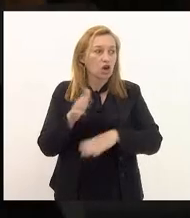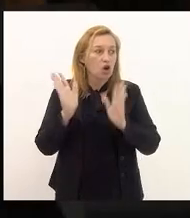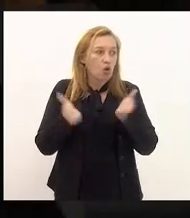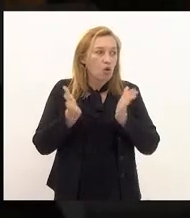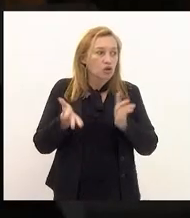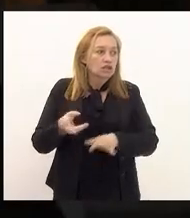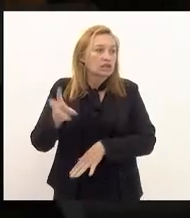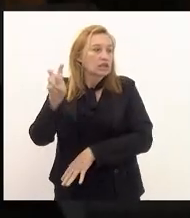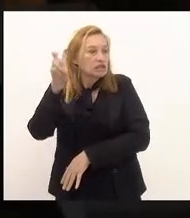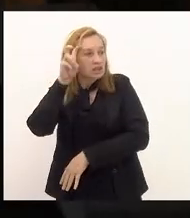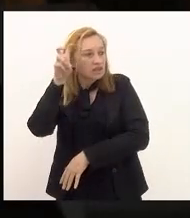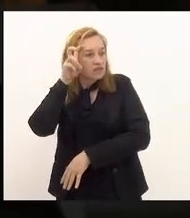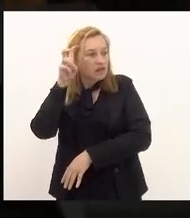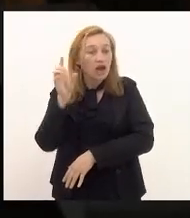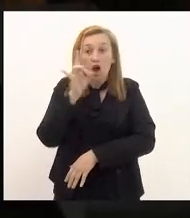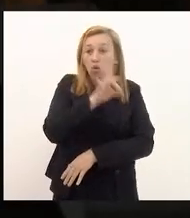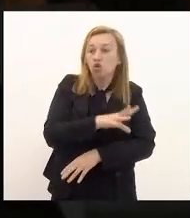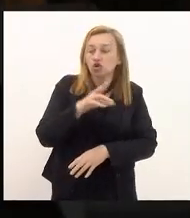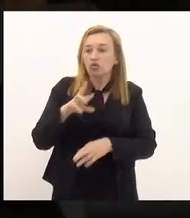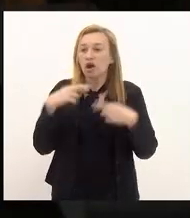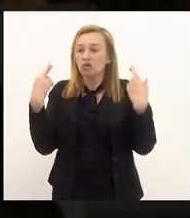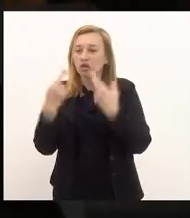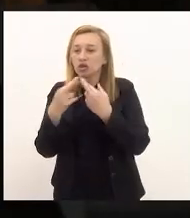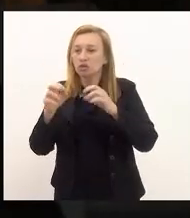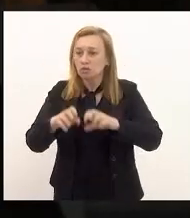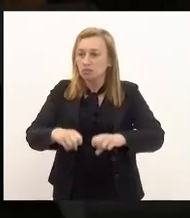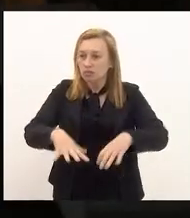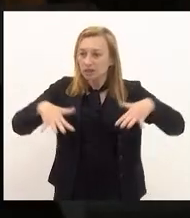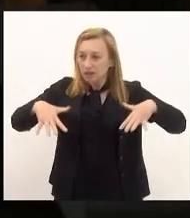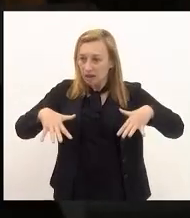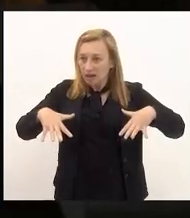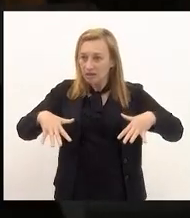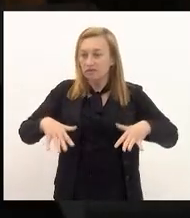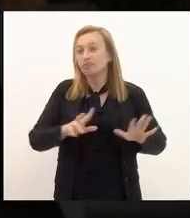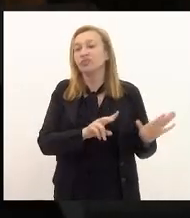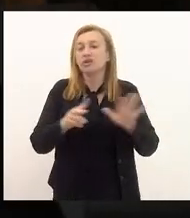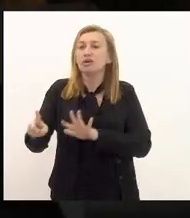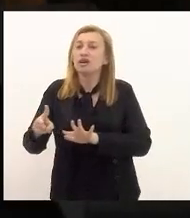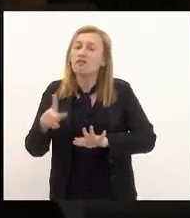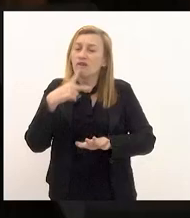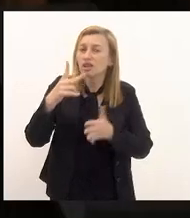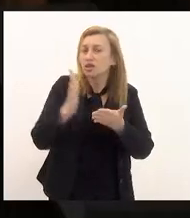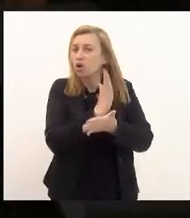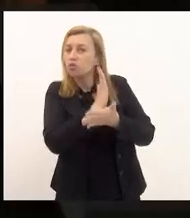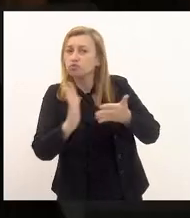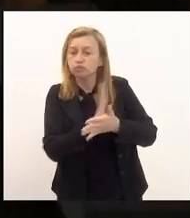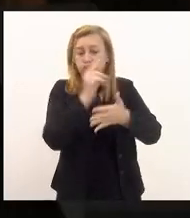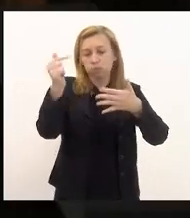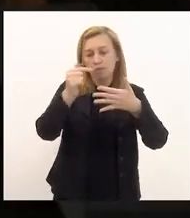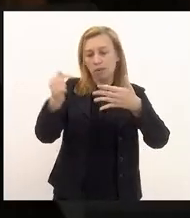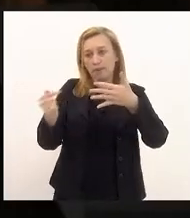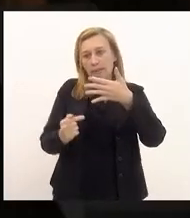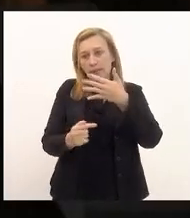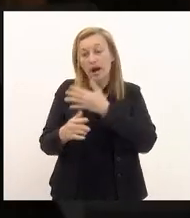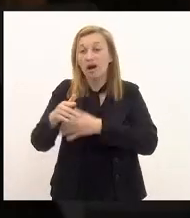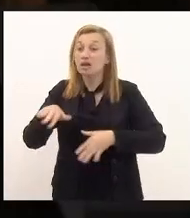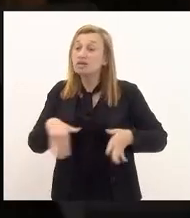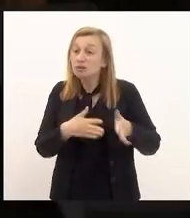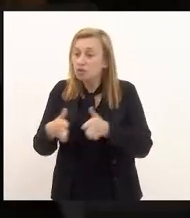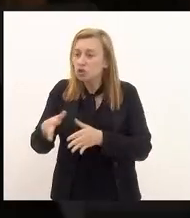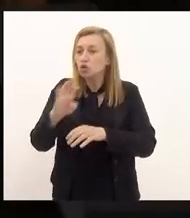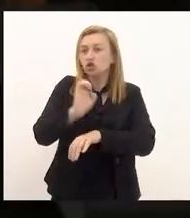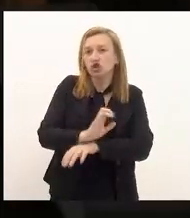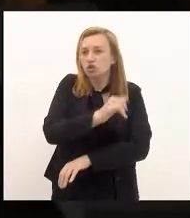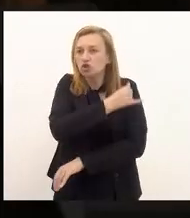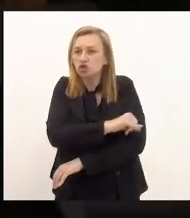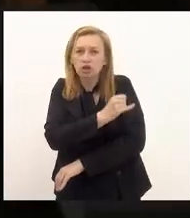quinta-feira a última sessão plenária da semana trazendo alguns elementos há caminhos que o Estado do